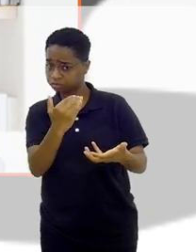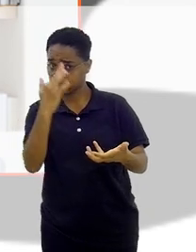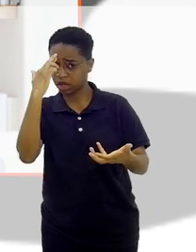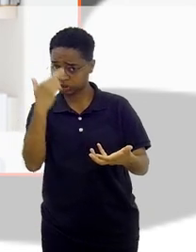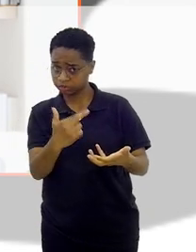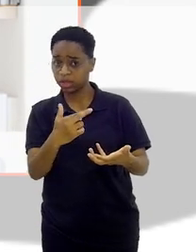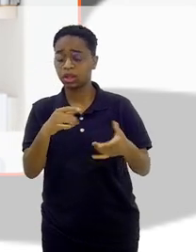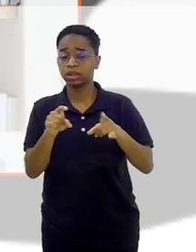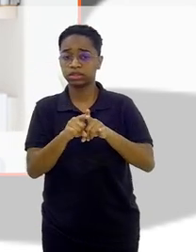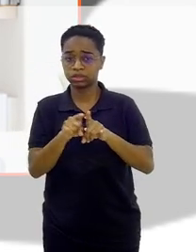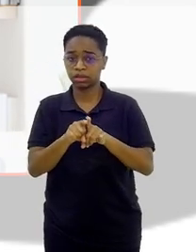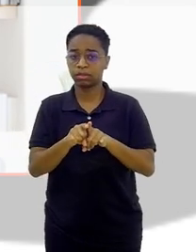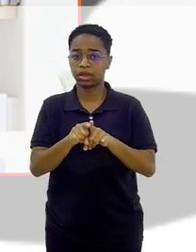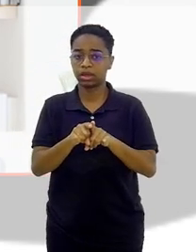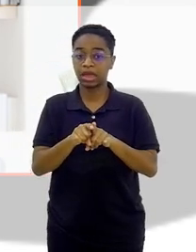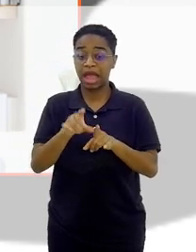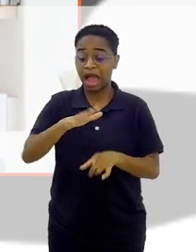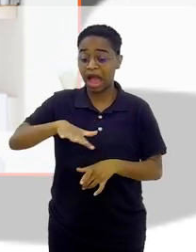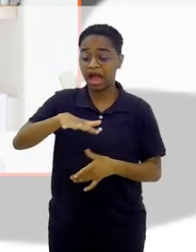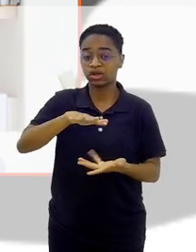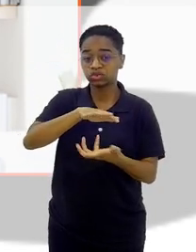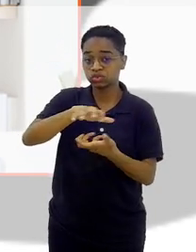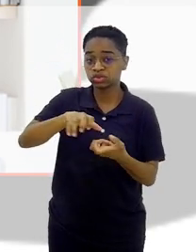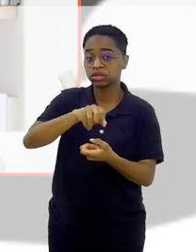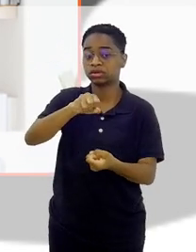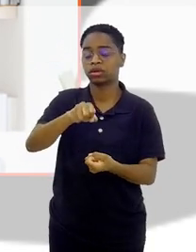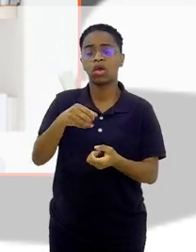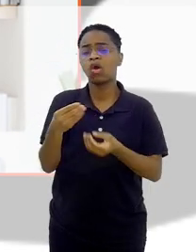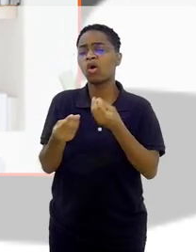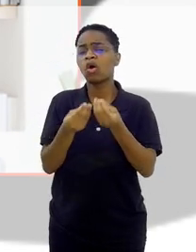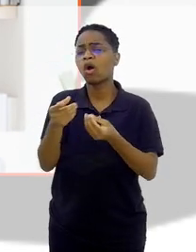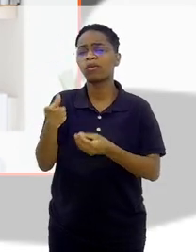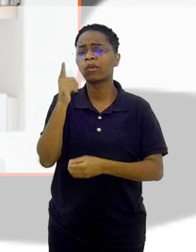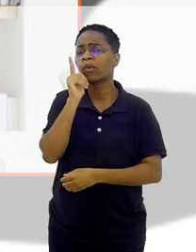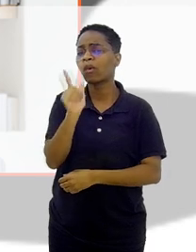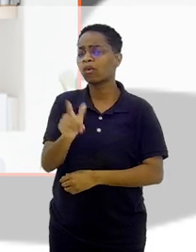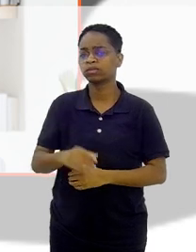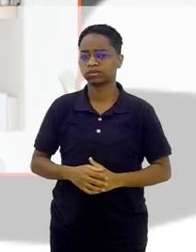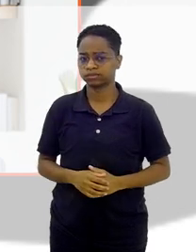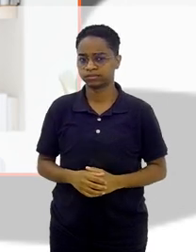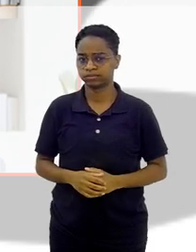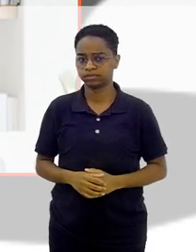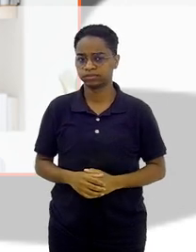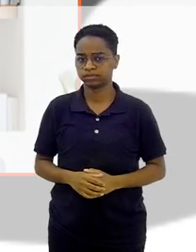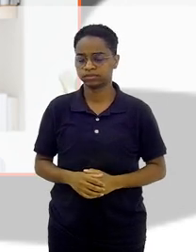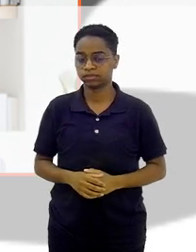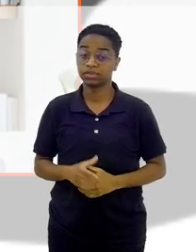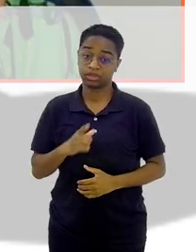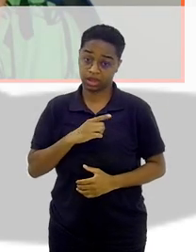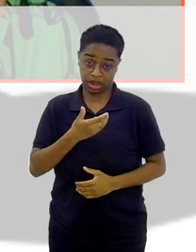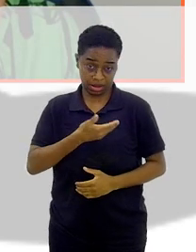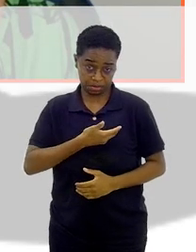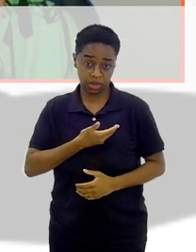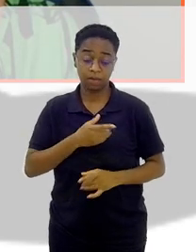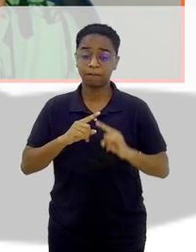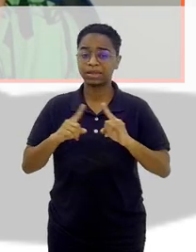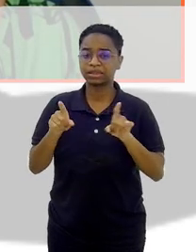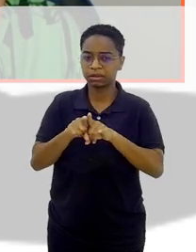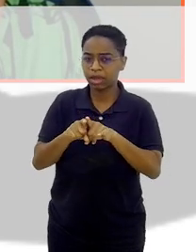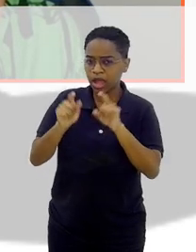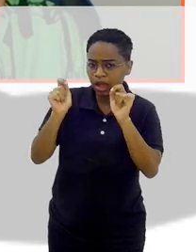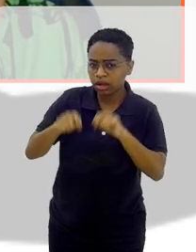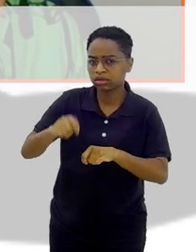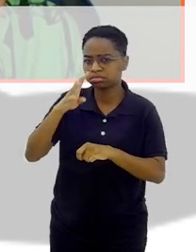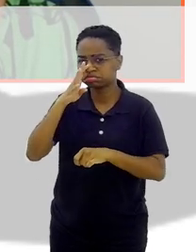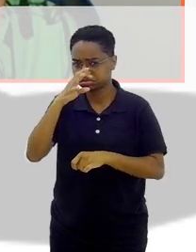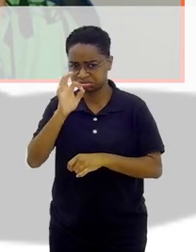respeitadas no mundo na sua área de sustentabilidade. Qual é a fórmula disso? Sônia, além dos amigos, é a competência, a